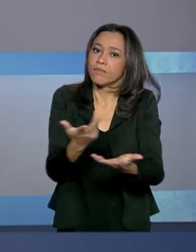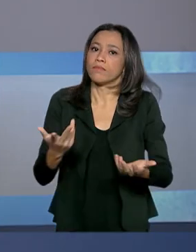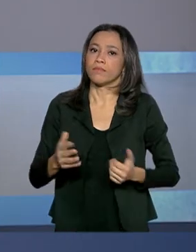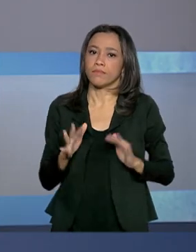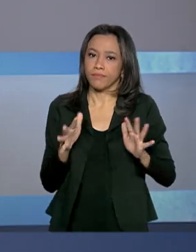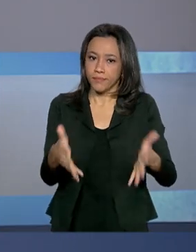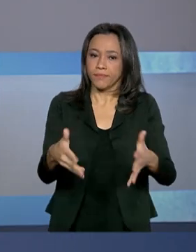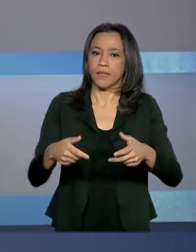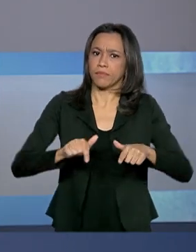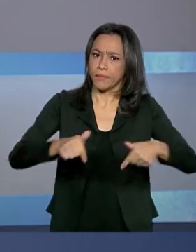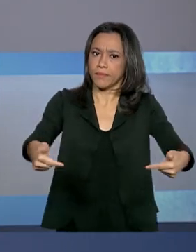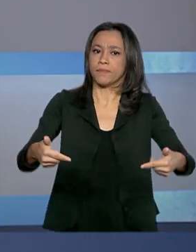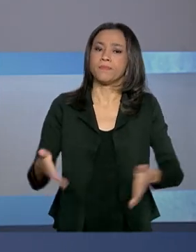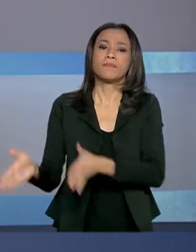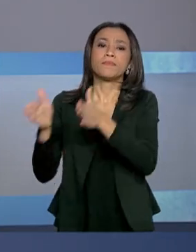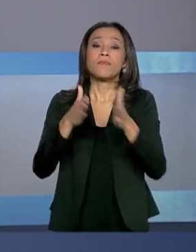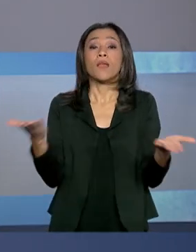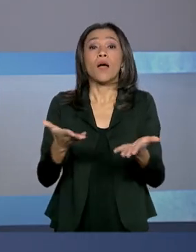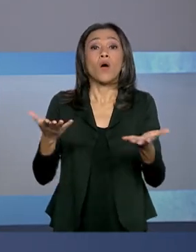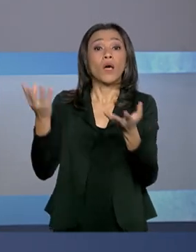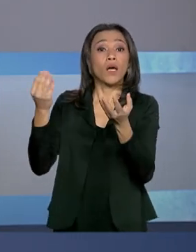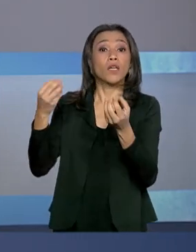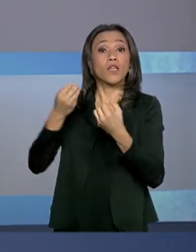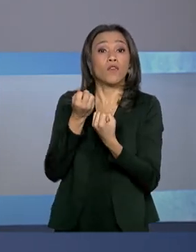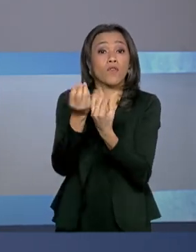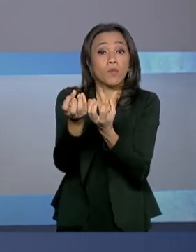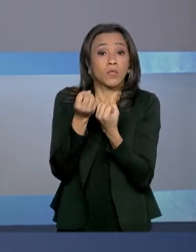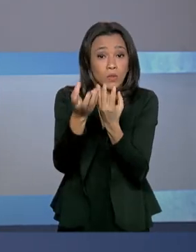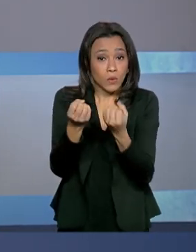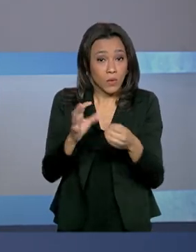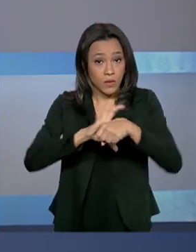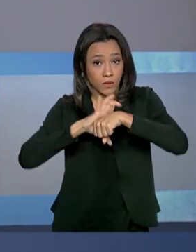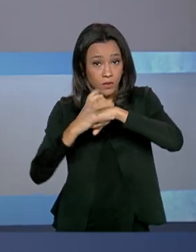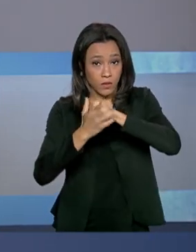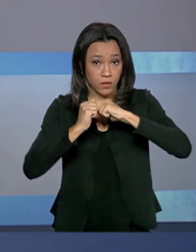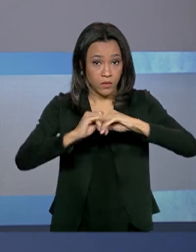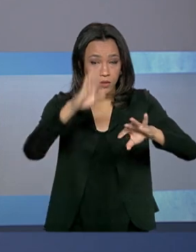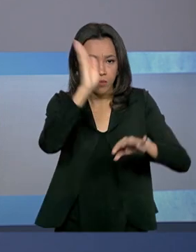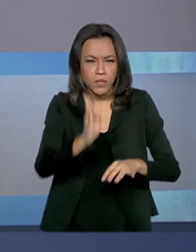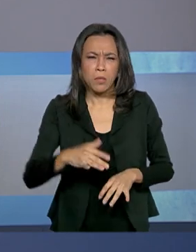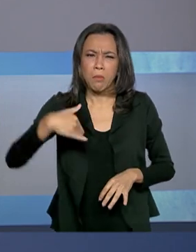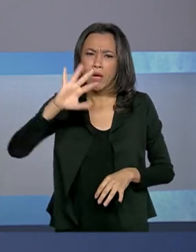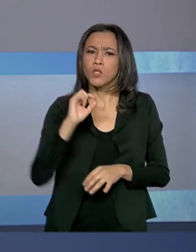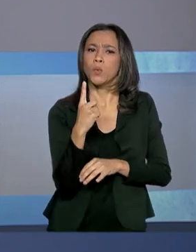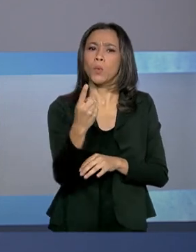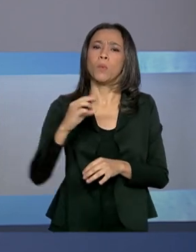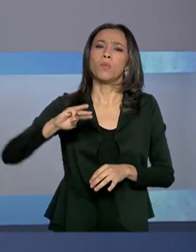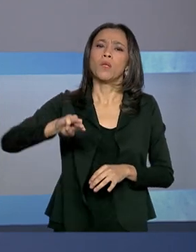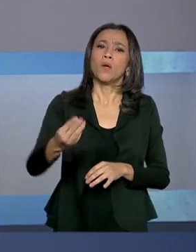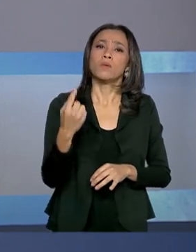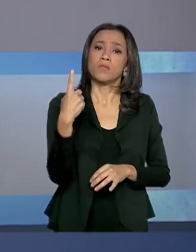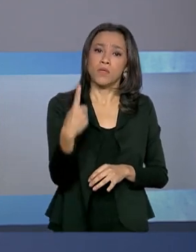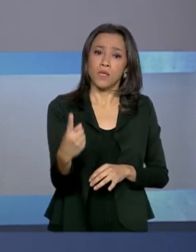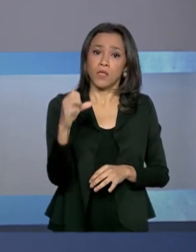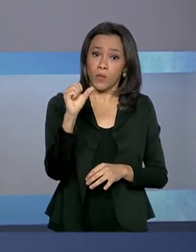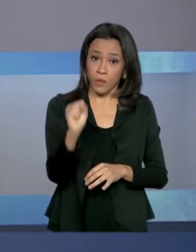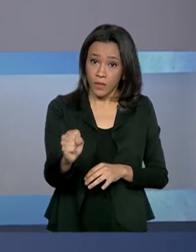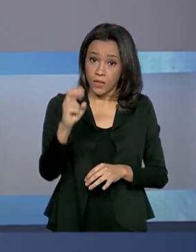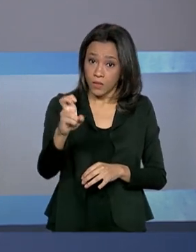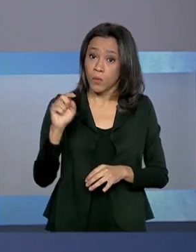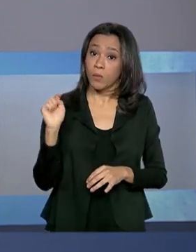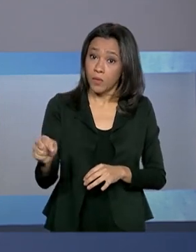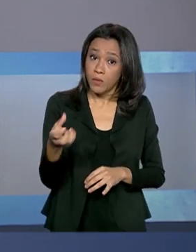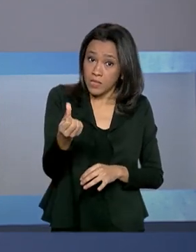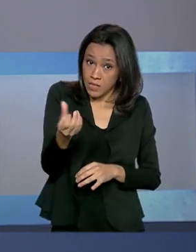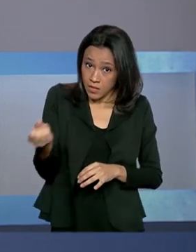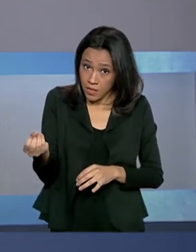Agora a gente atualiza os dados da Covid-19 aqui no Brasil. Mais de 1.185.600 casos já